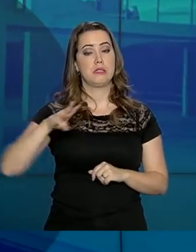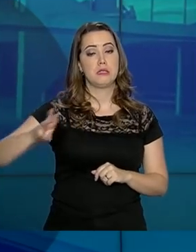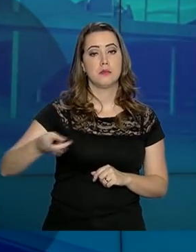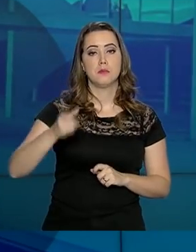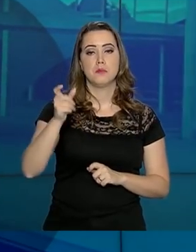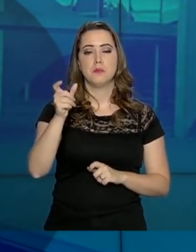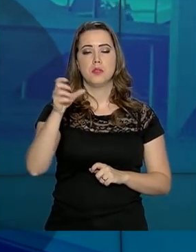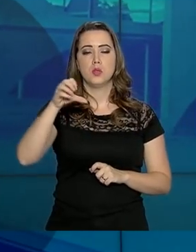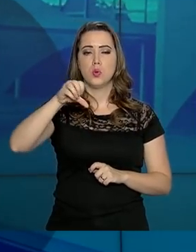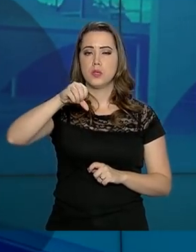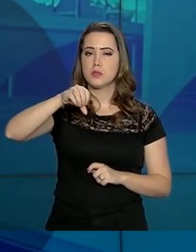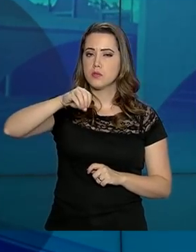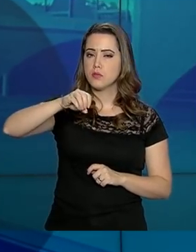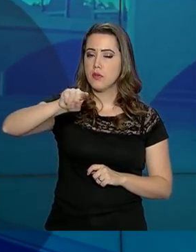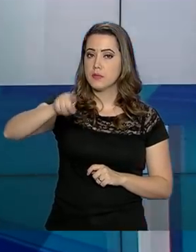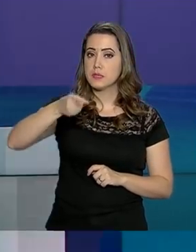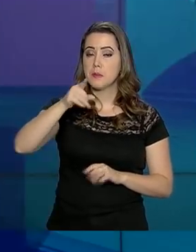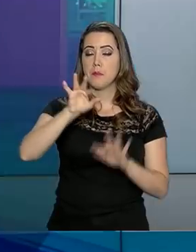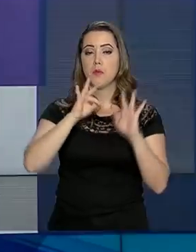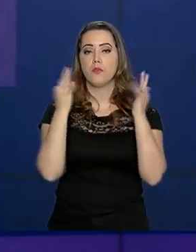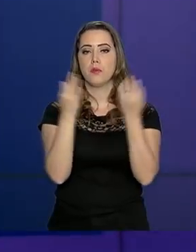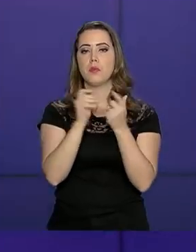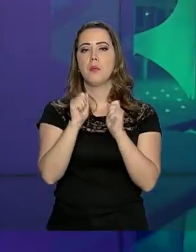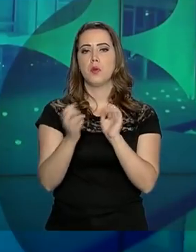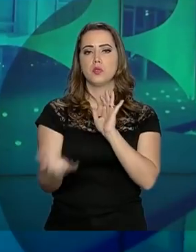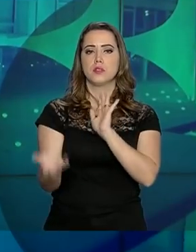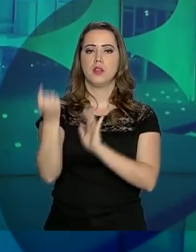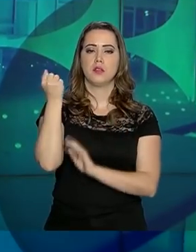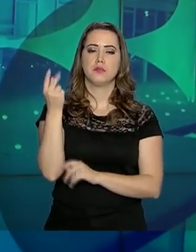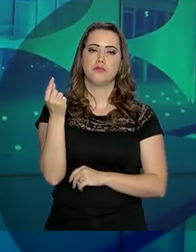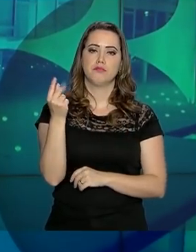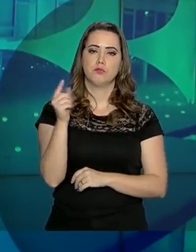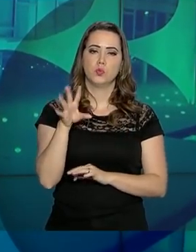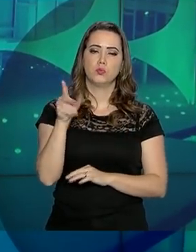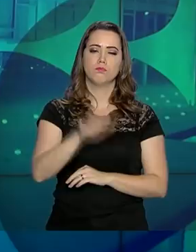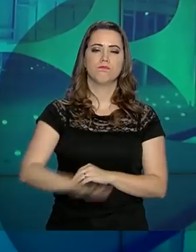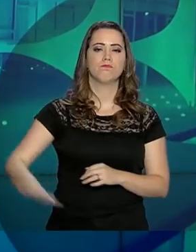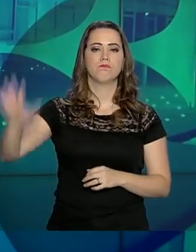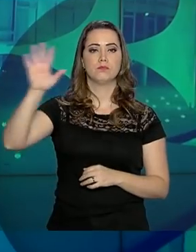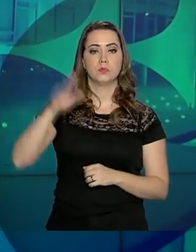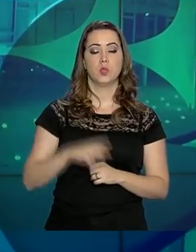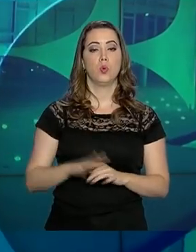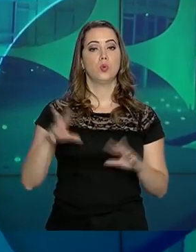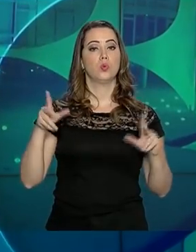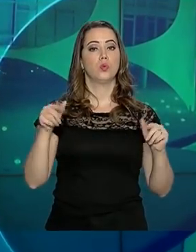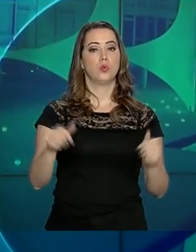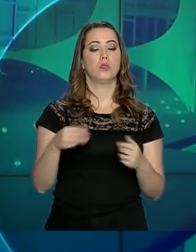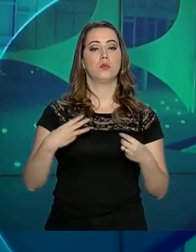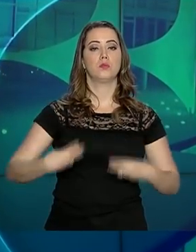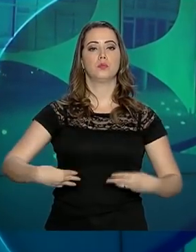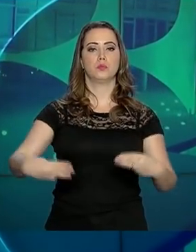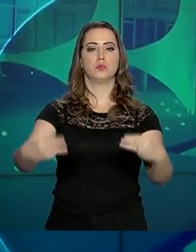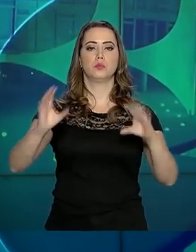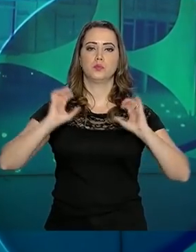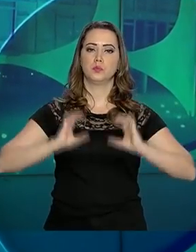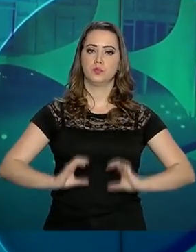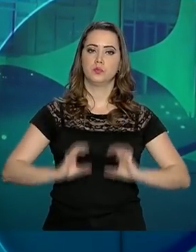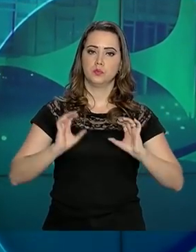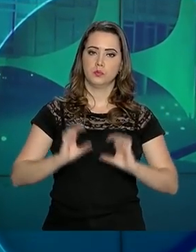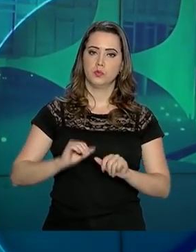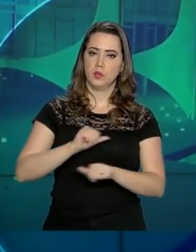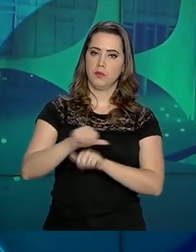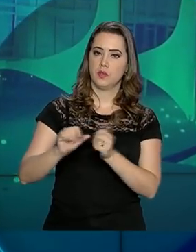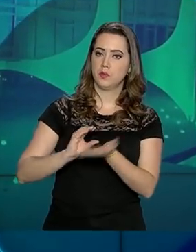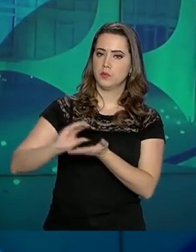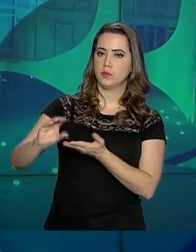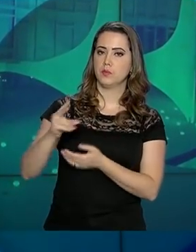,9 milhões de famílias podem sacar o benefício em todo o Brasil. No total, o Ministério da Cidadania vai